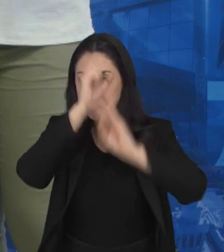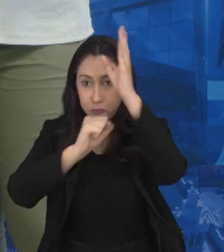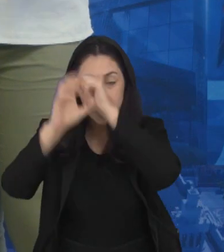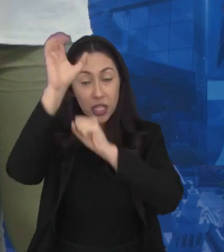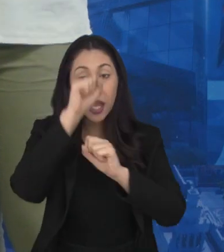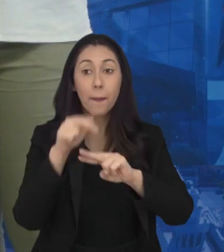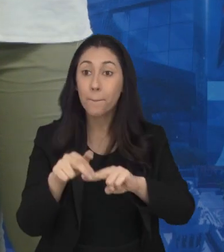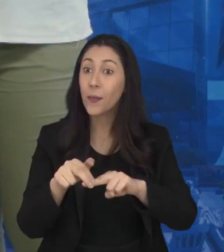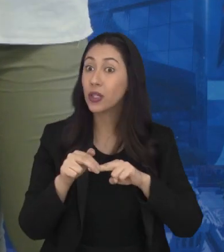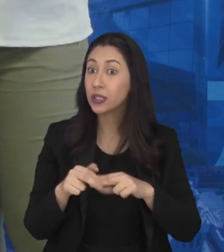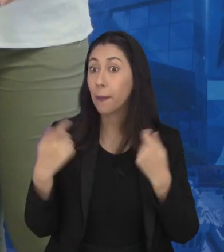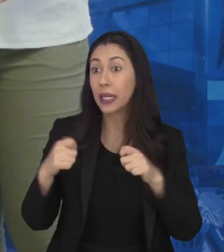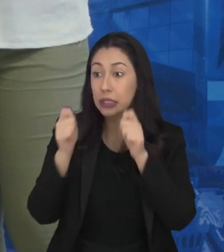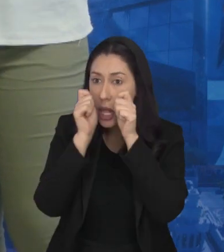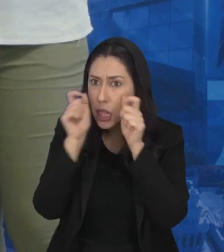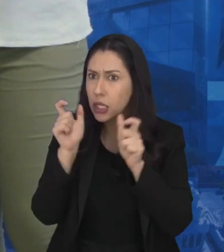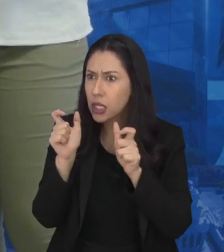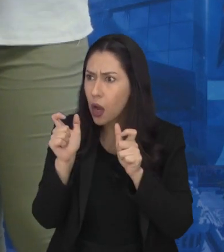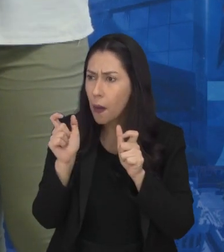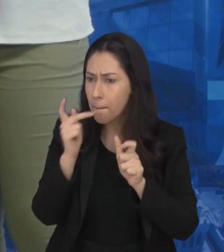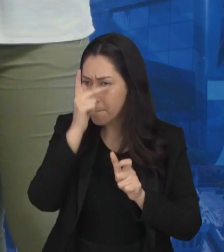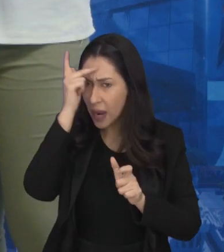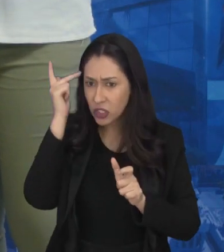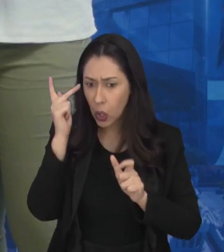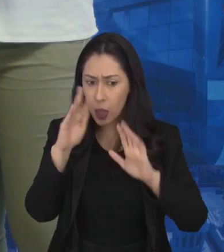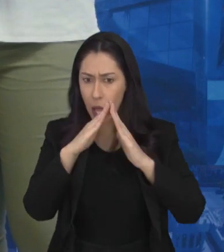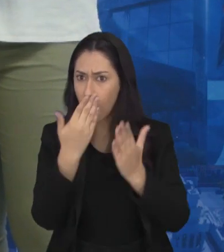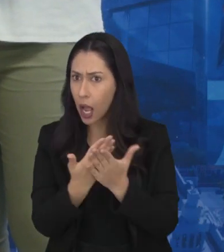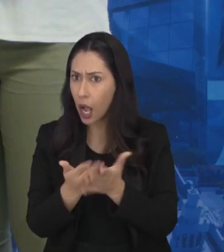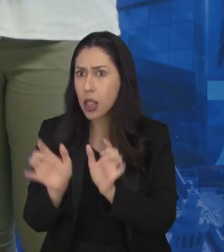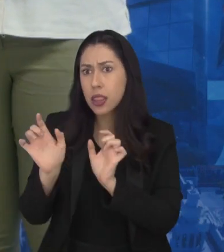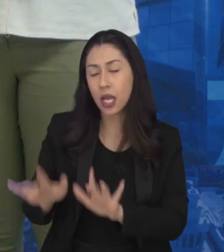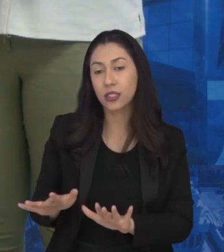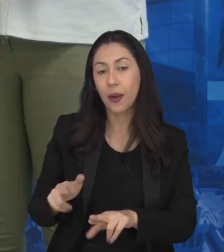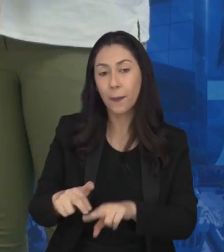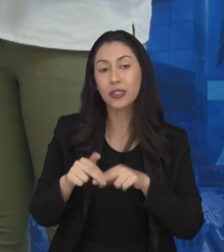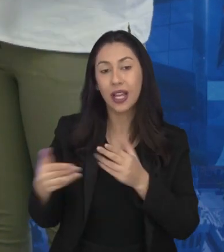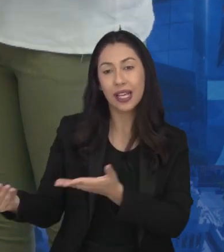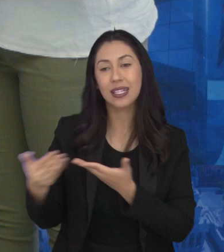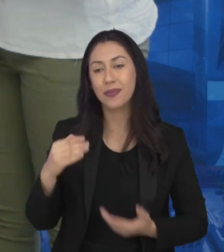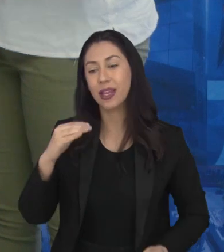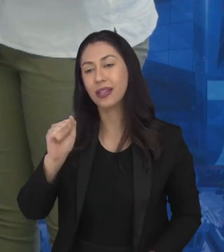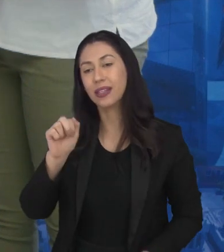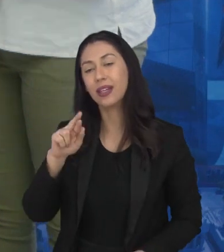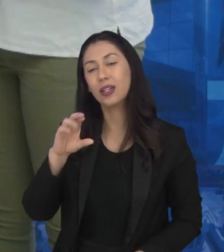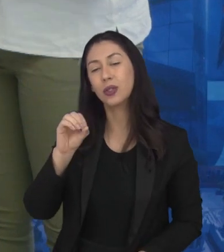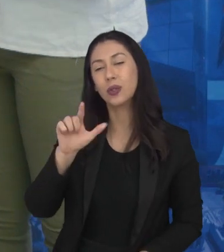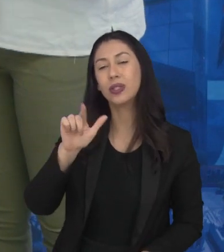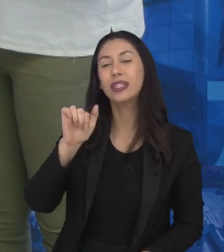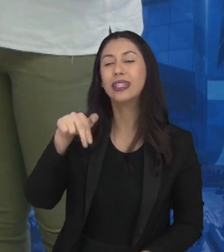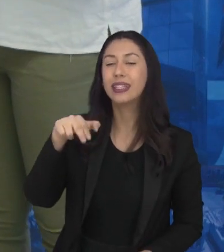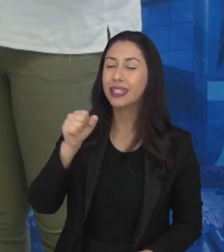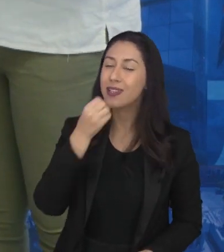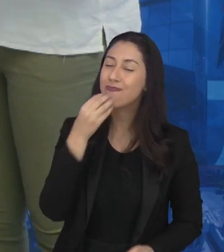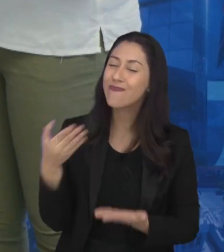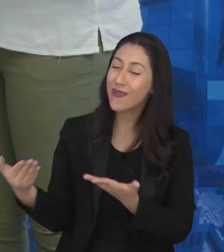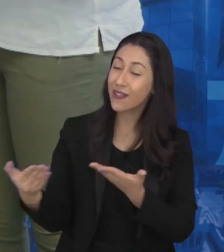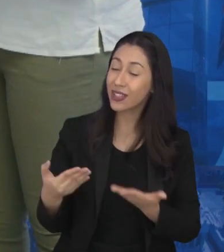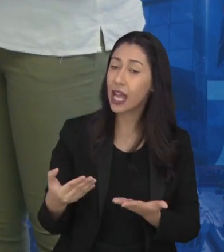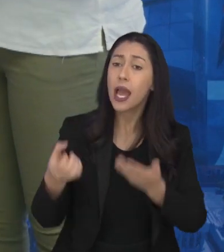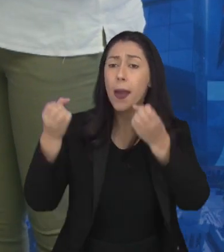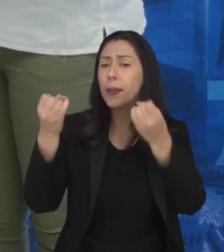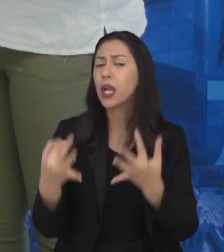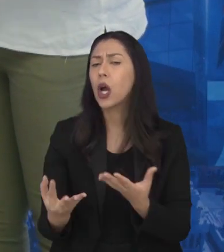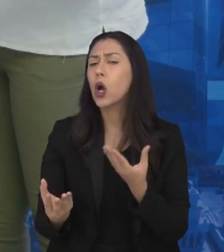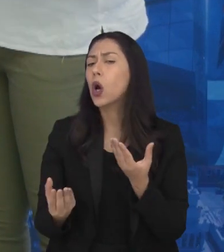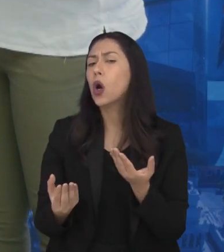uma questão que exige tanta atenção. Para falar sobre isso hoje com a gente estou aqui com a Caroline Prianti. Bem-vinda, Caroline. Prazer. Explica para a gente,